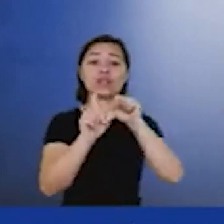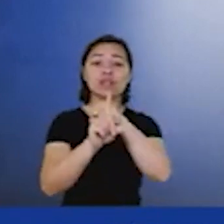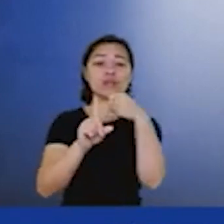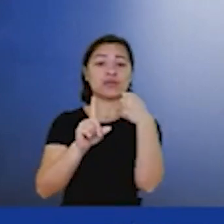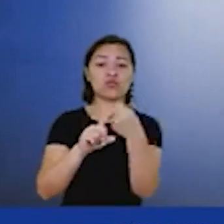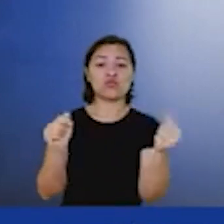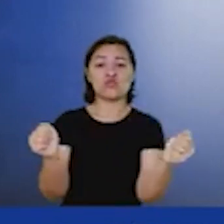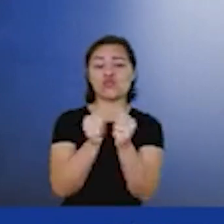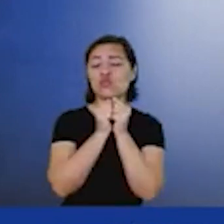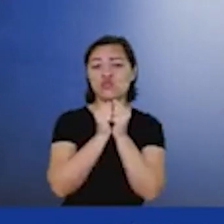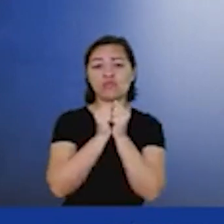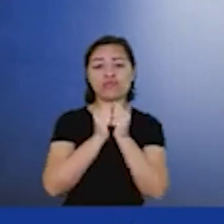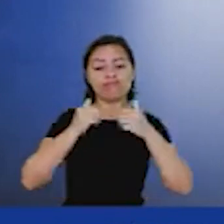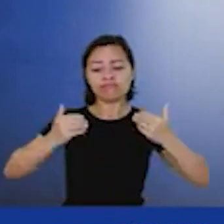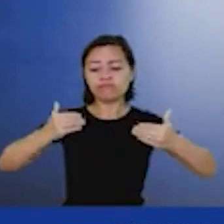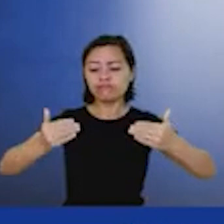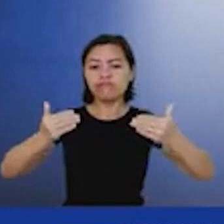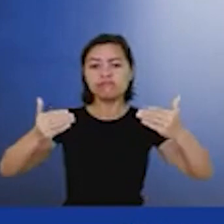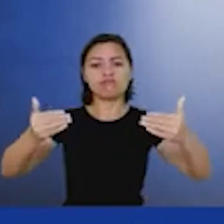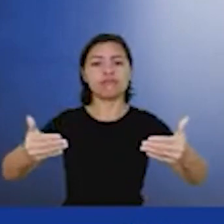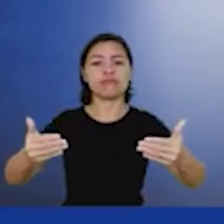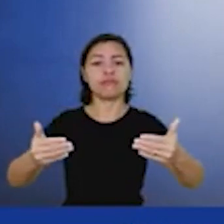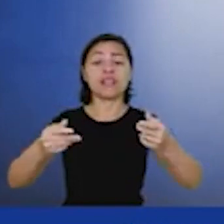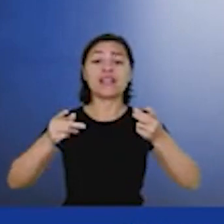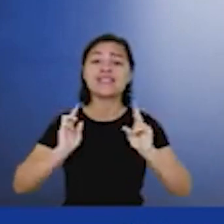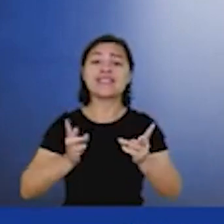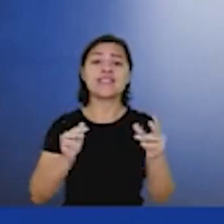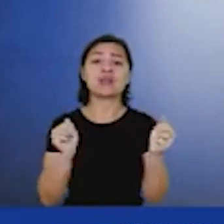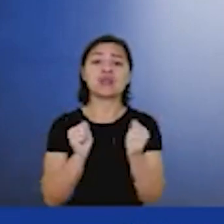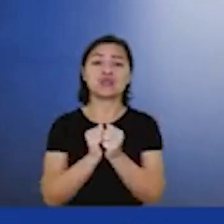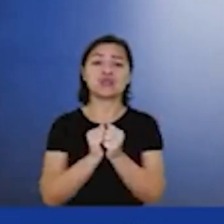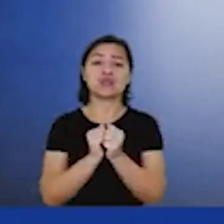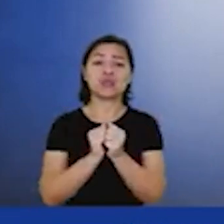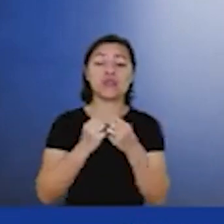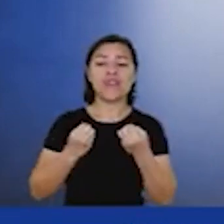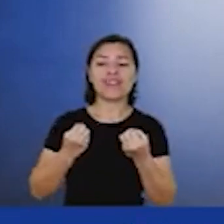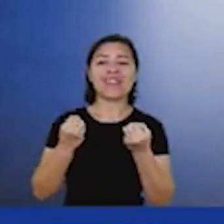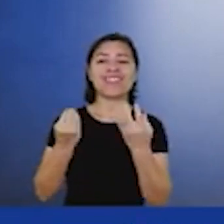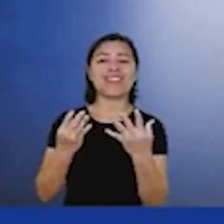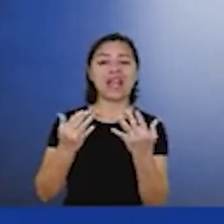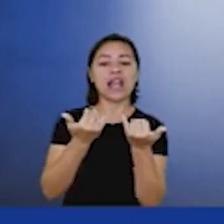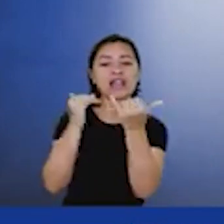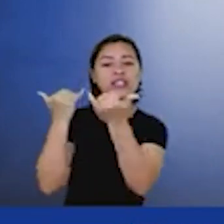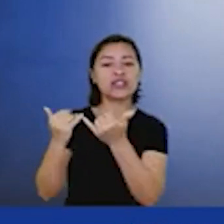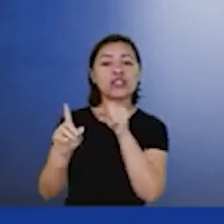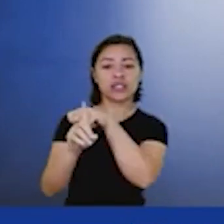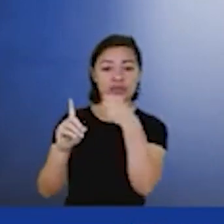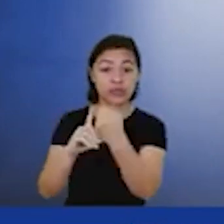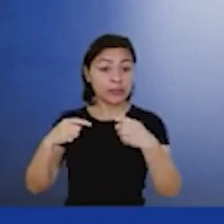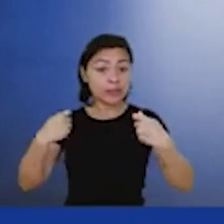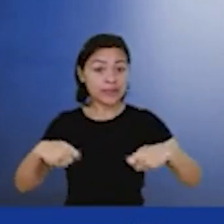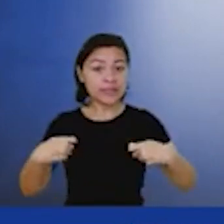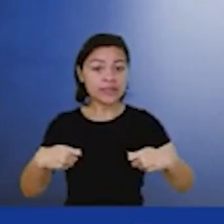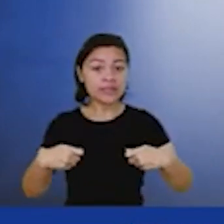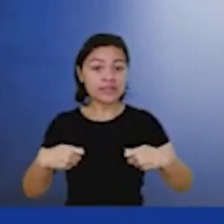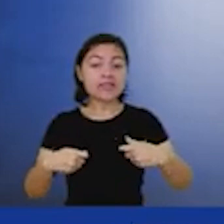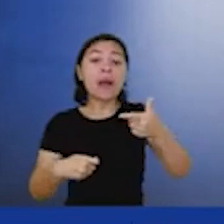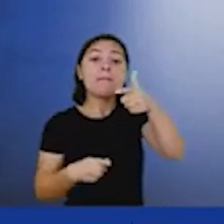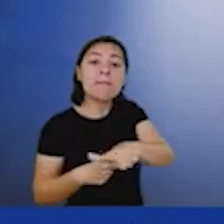e ela vai continuar junto, fornecendo tanta energia que a sociedade ainda demanda, mas também